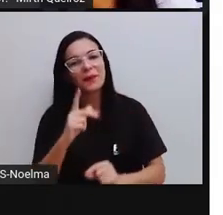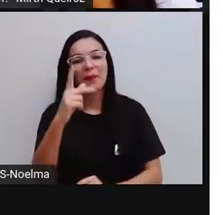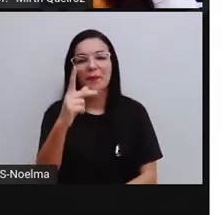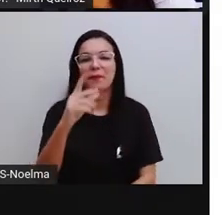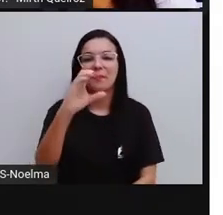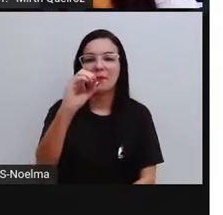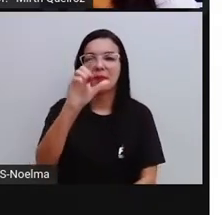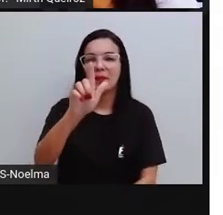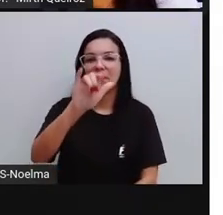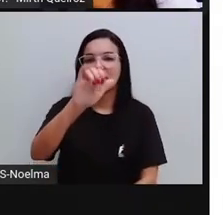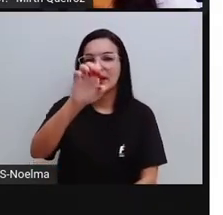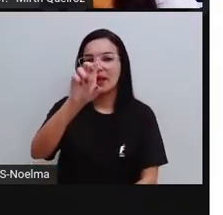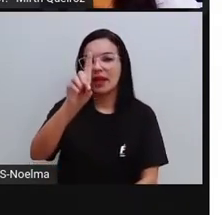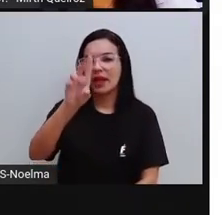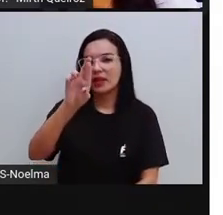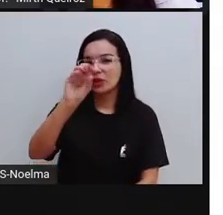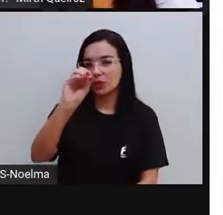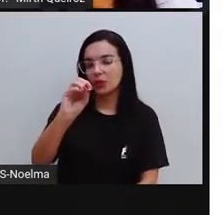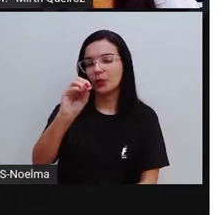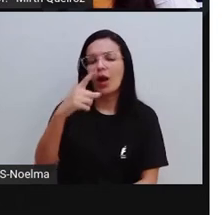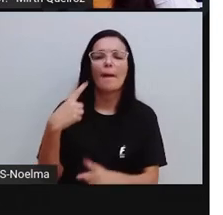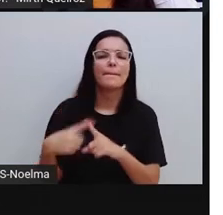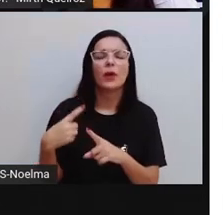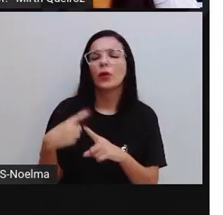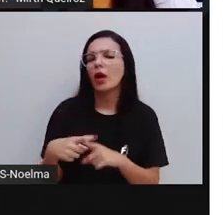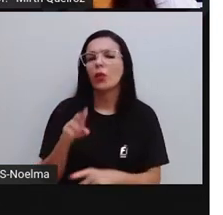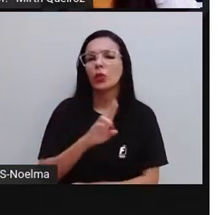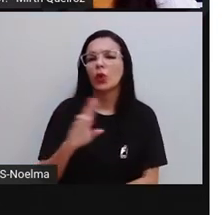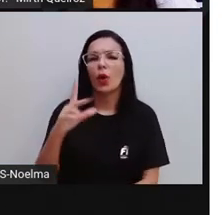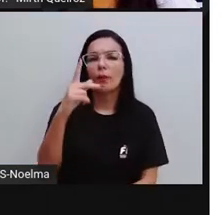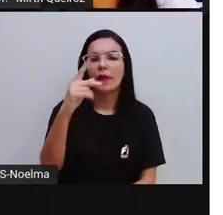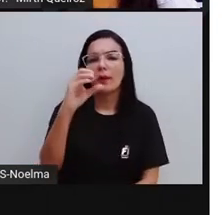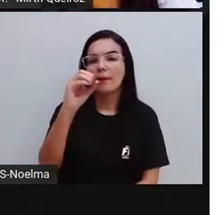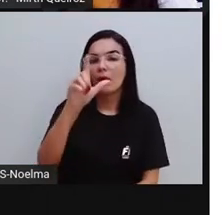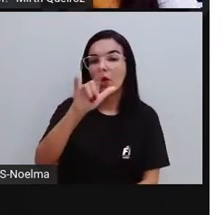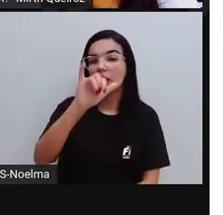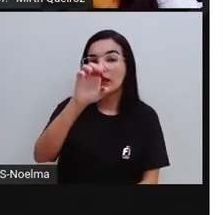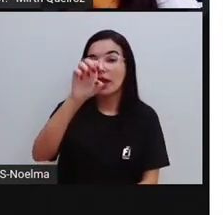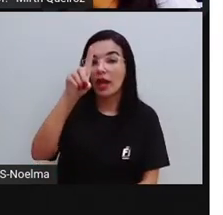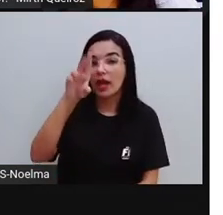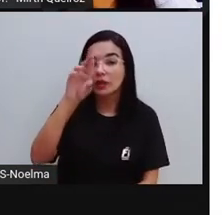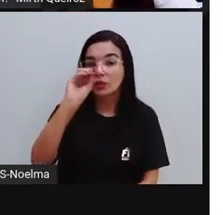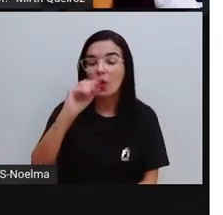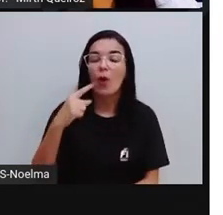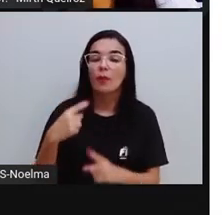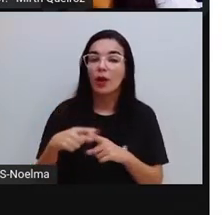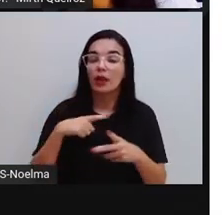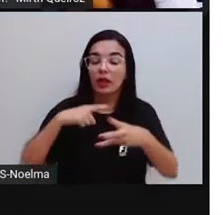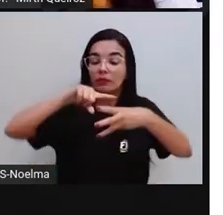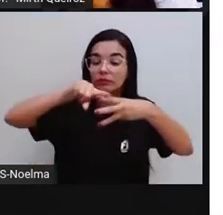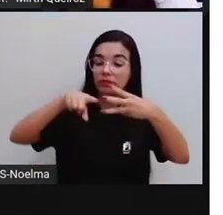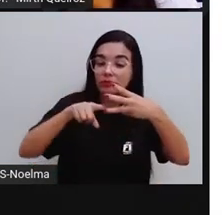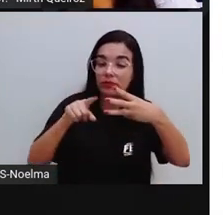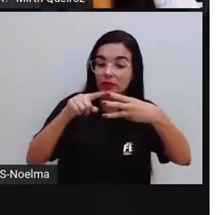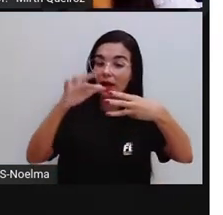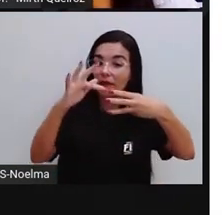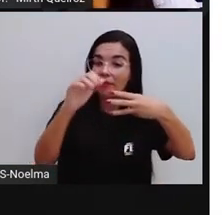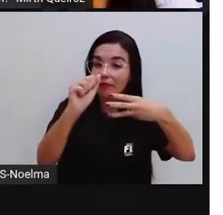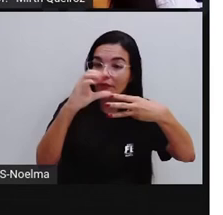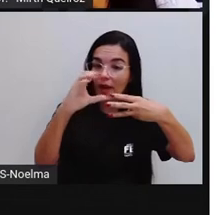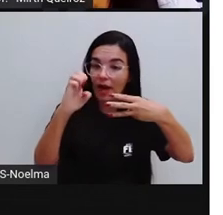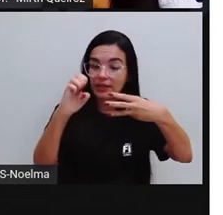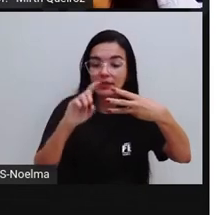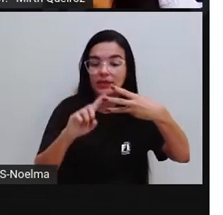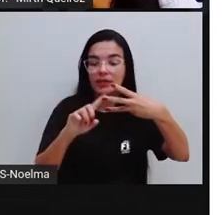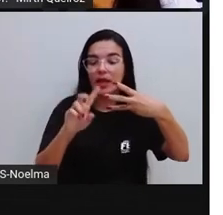De poliedros. Por que que são poliedros? Porque possuem faces, vértices,